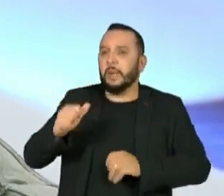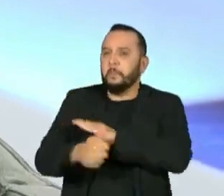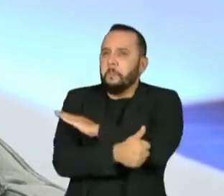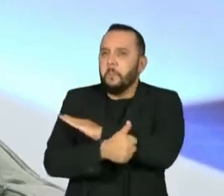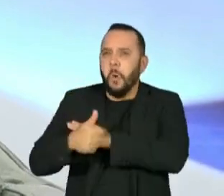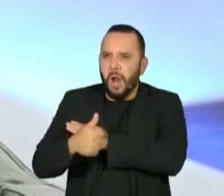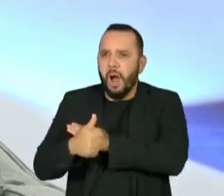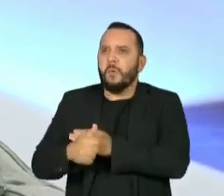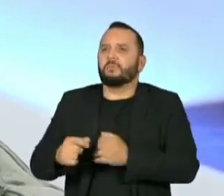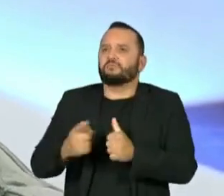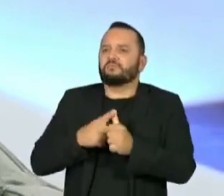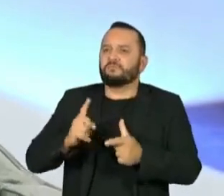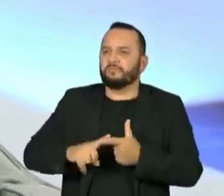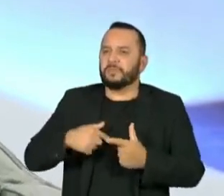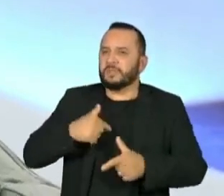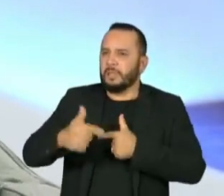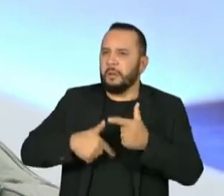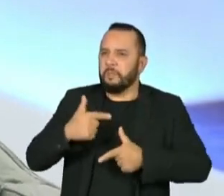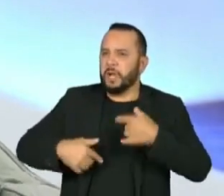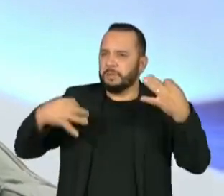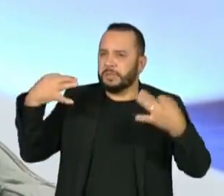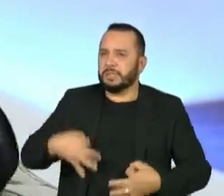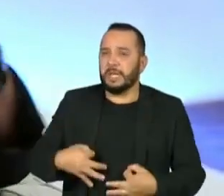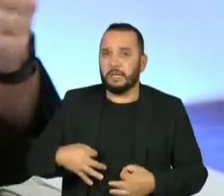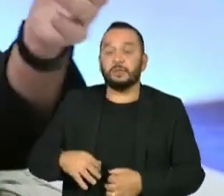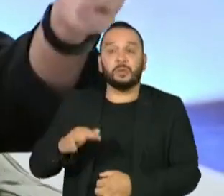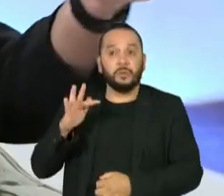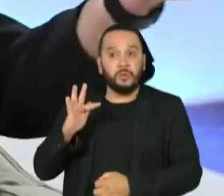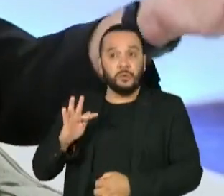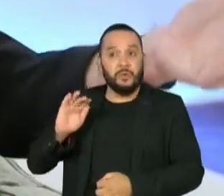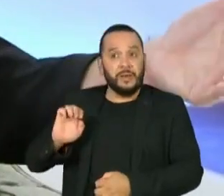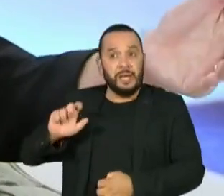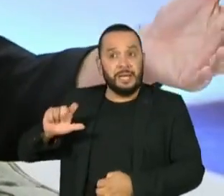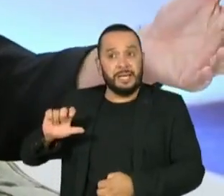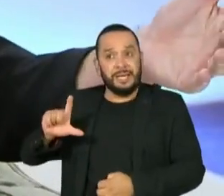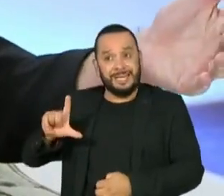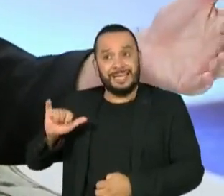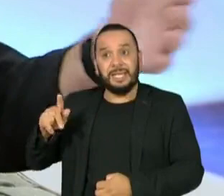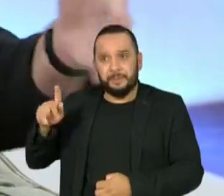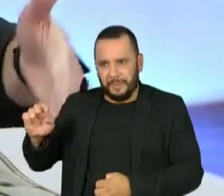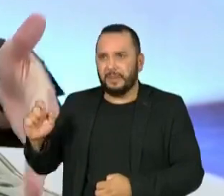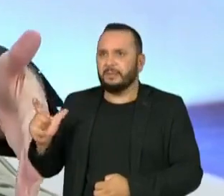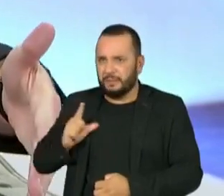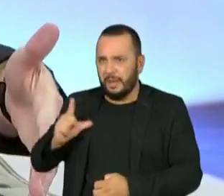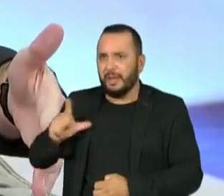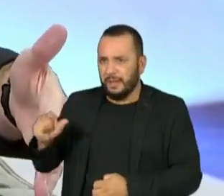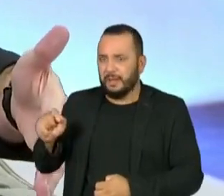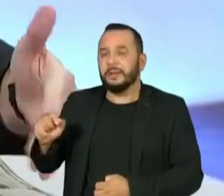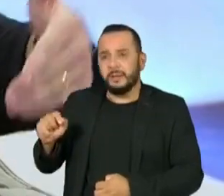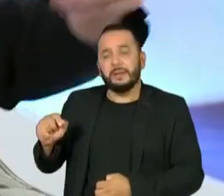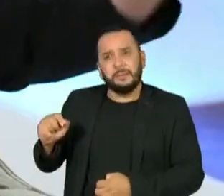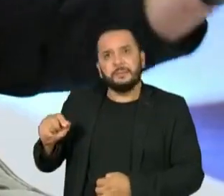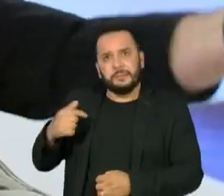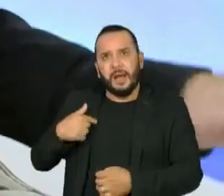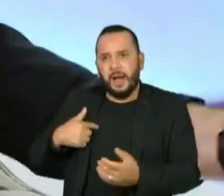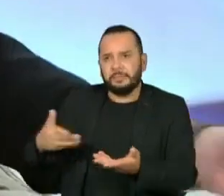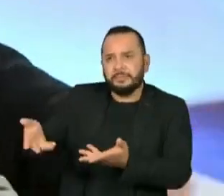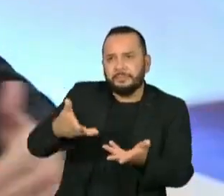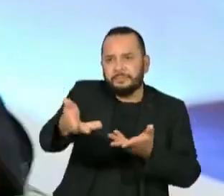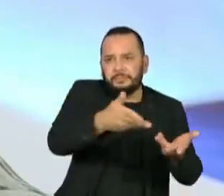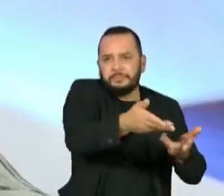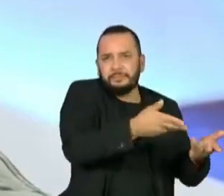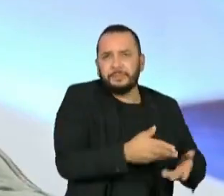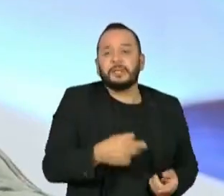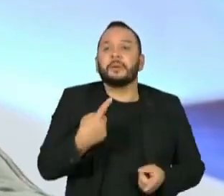com a autoridade que o Felipe Santa Cruz tem para dialogar com o sistema de segurança pública, que não é só a polícia. É Ministério